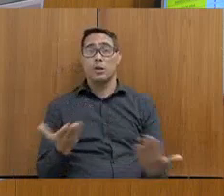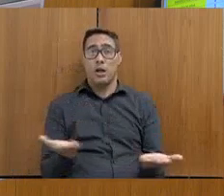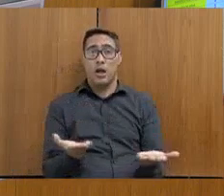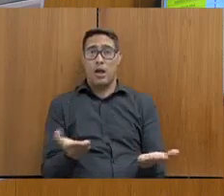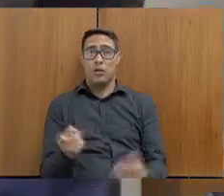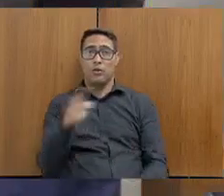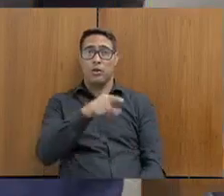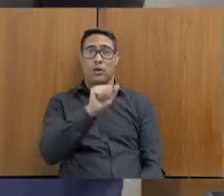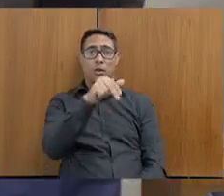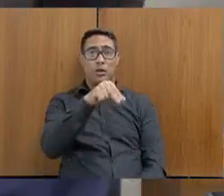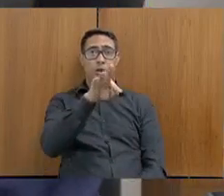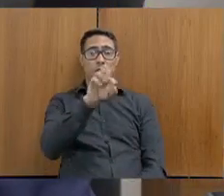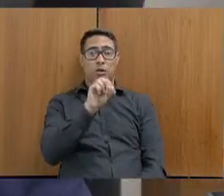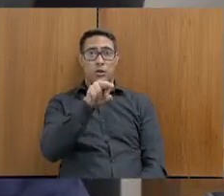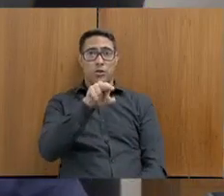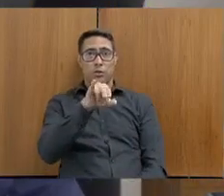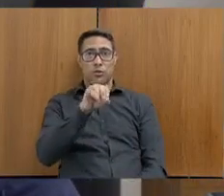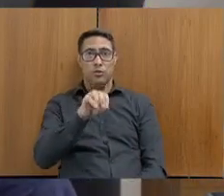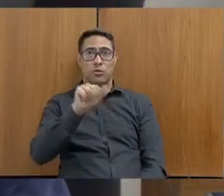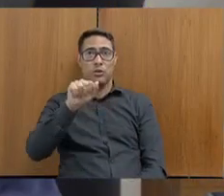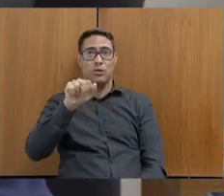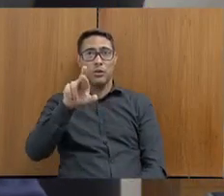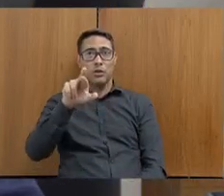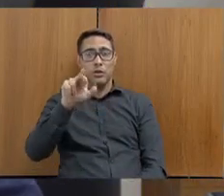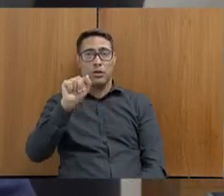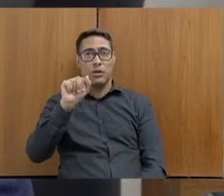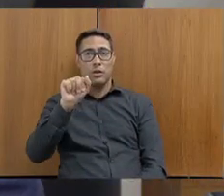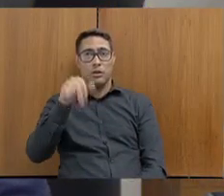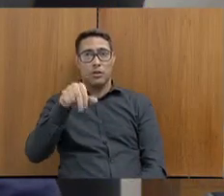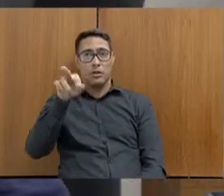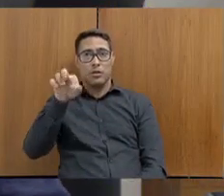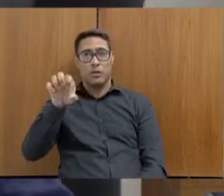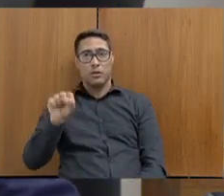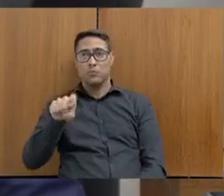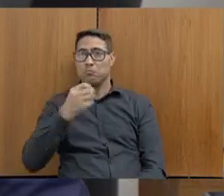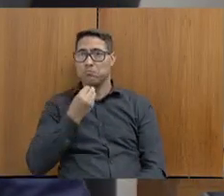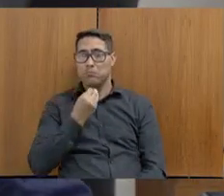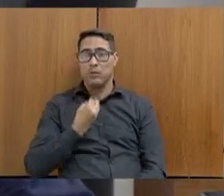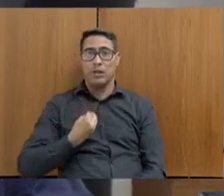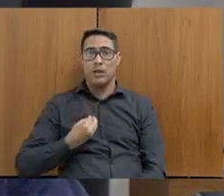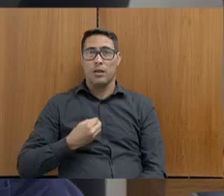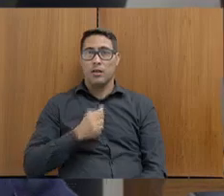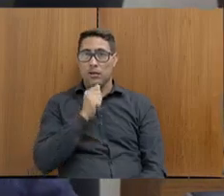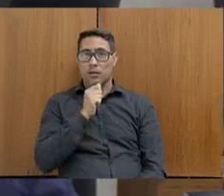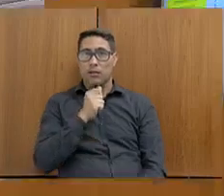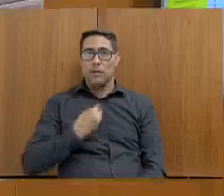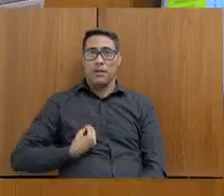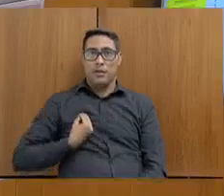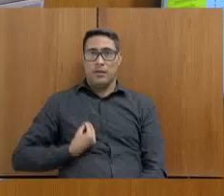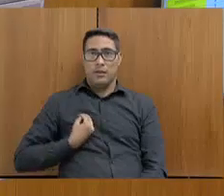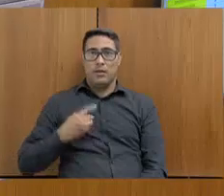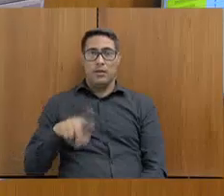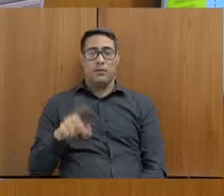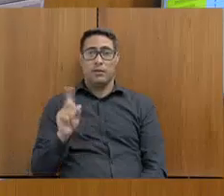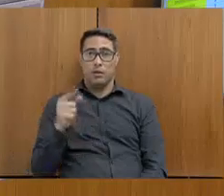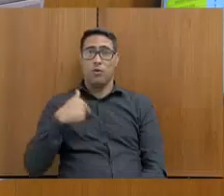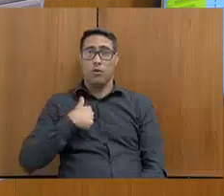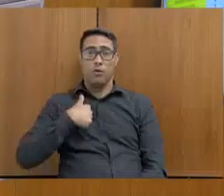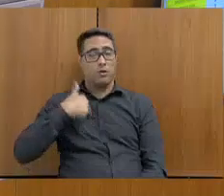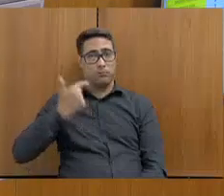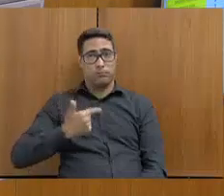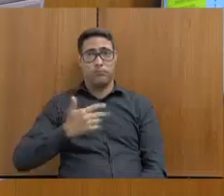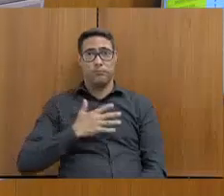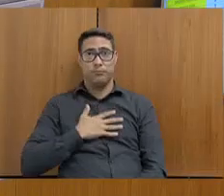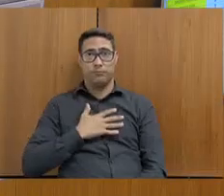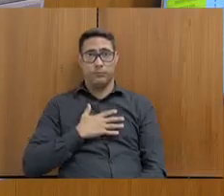Antônio Arantes, se nos encontra. Então, o próximo inscrito sou eu mesmo. É, boa. Queria saudar